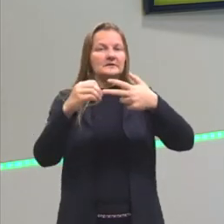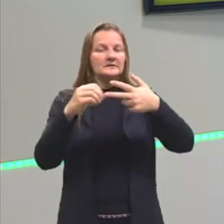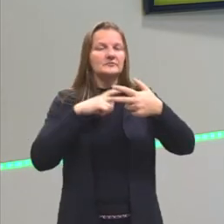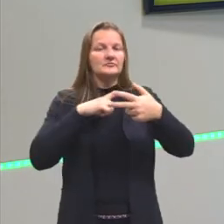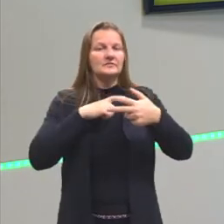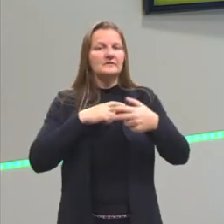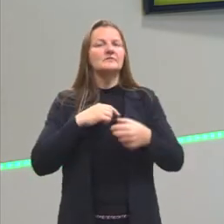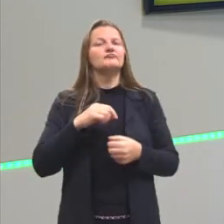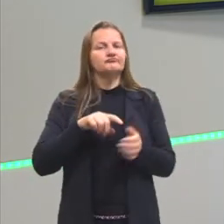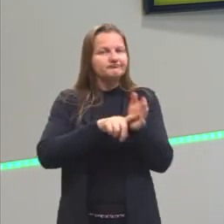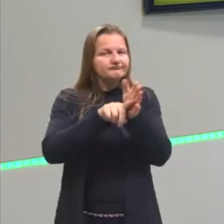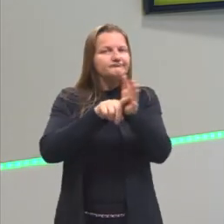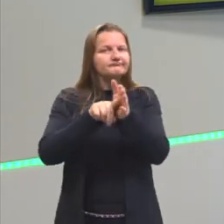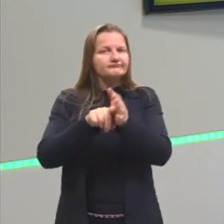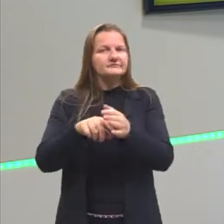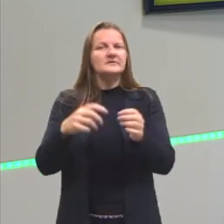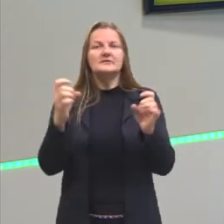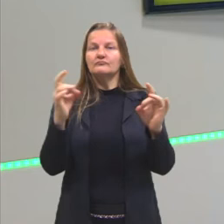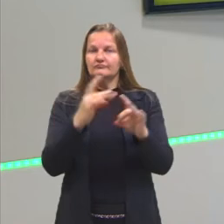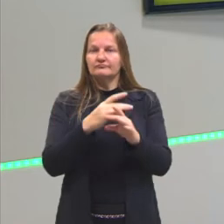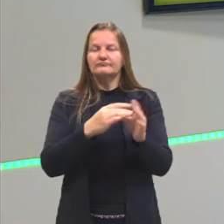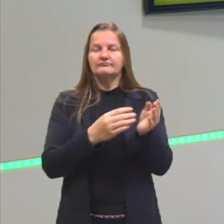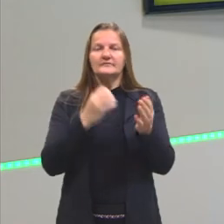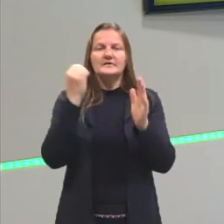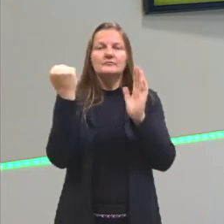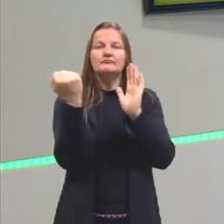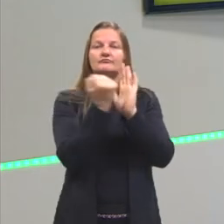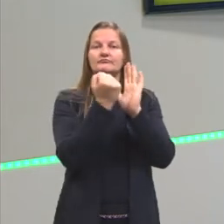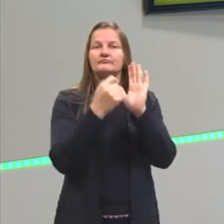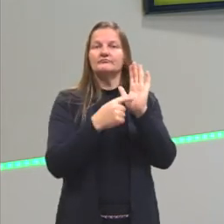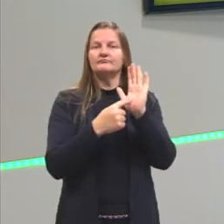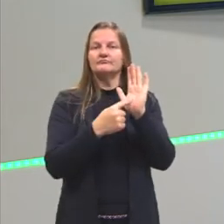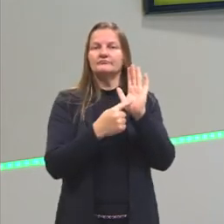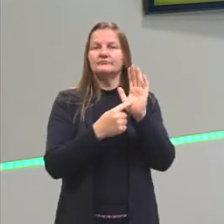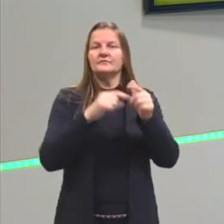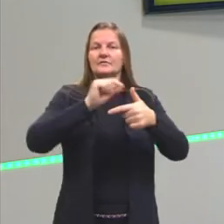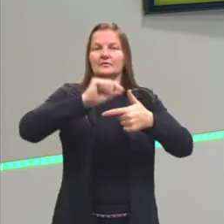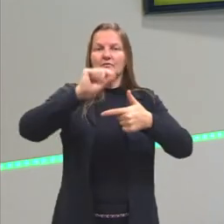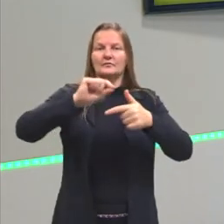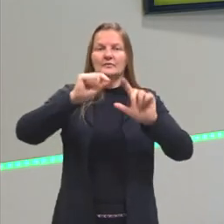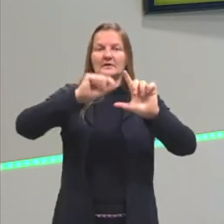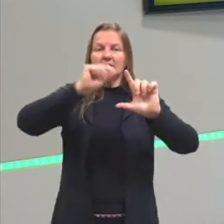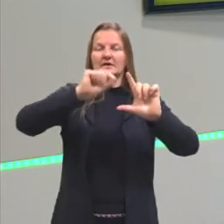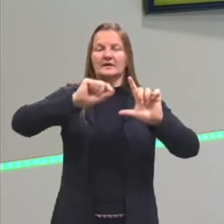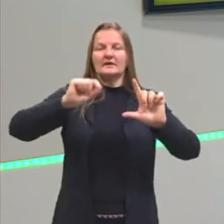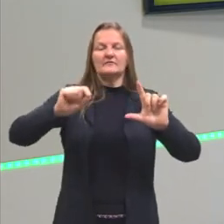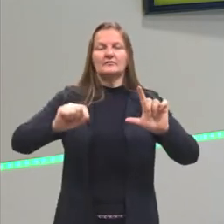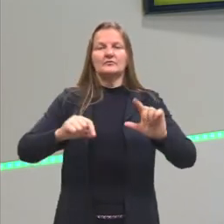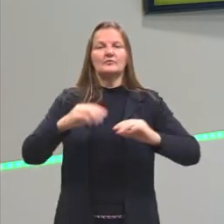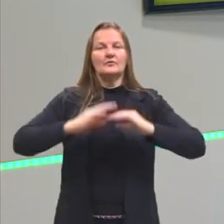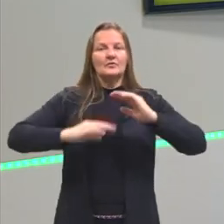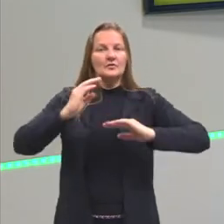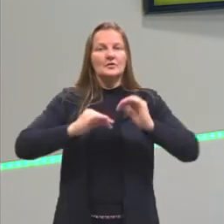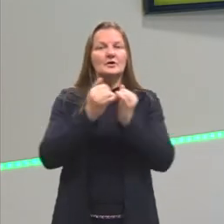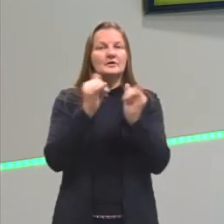caiu uma questão exatamente disso, para identificar o gráfico de uma energia de ativação, de